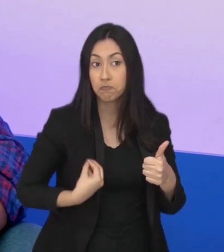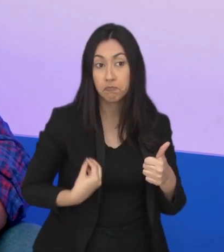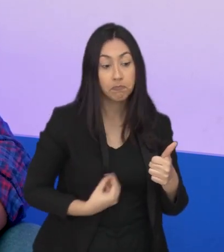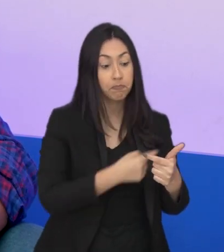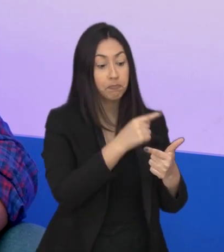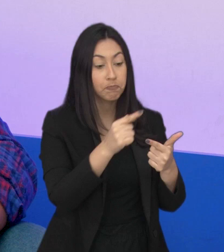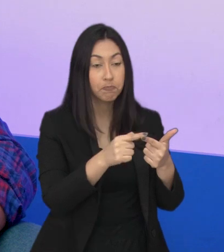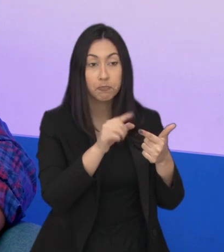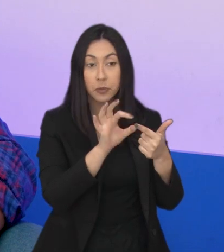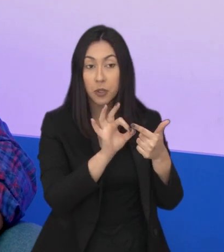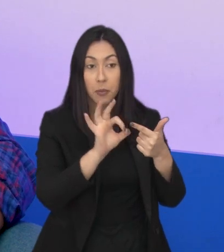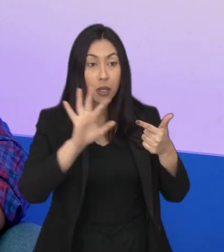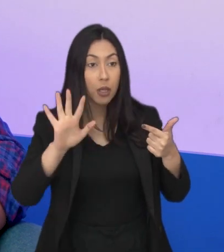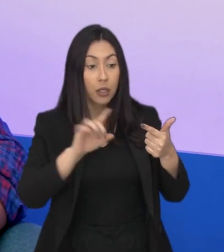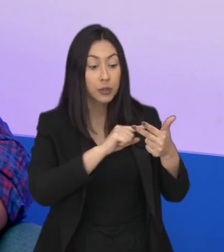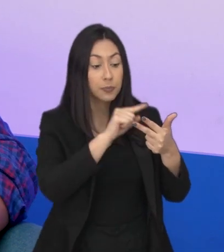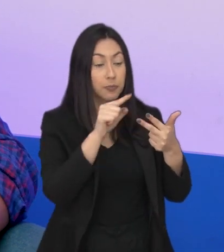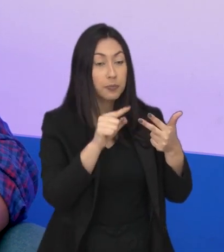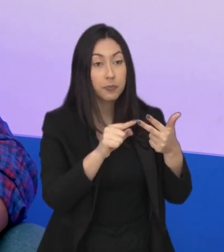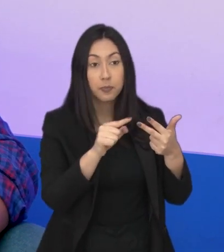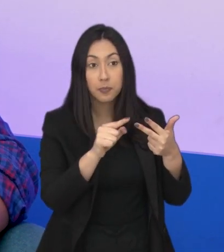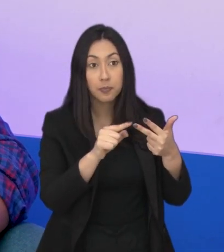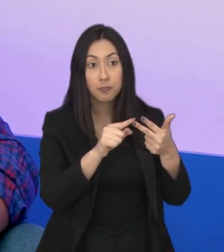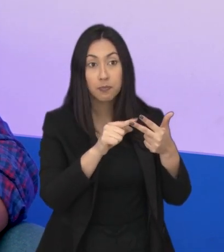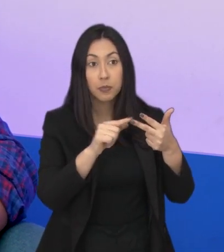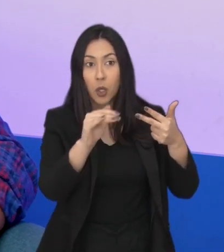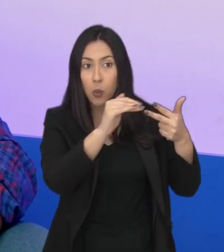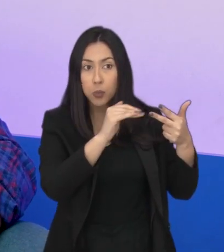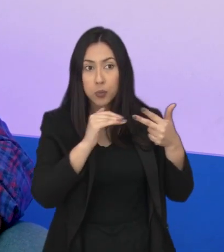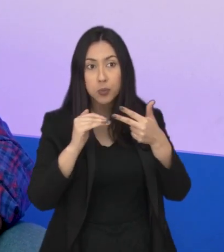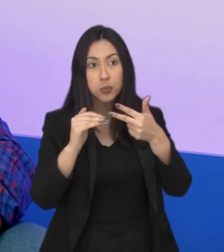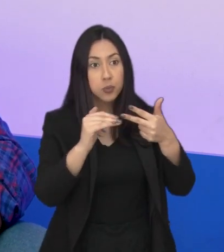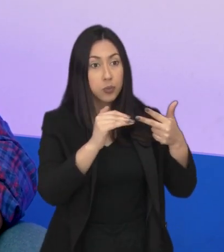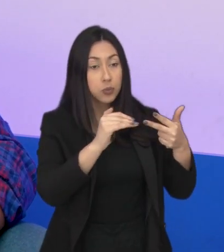liberdade, o direito à igualdade,